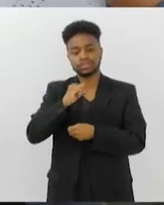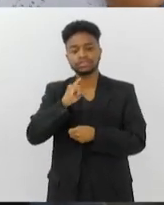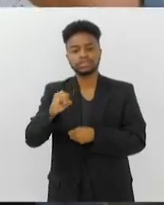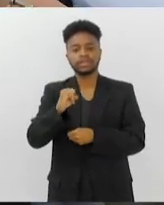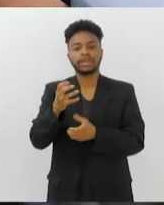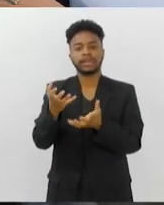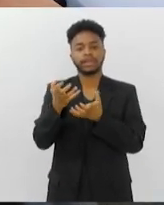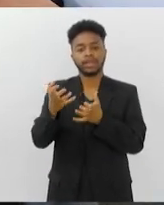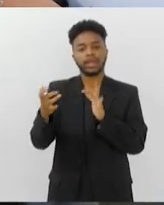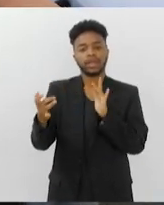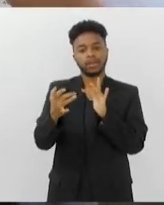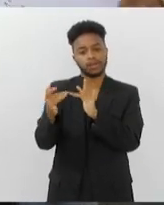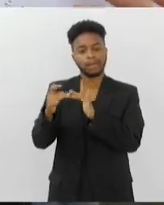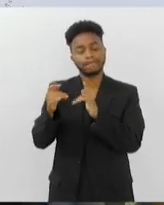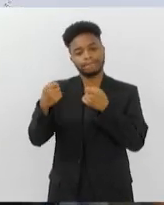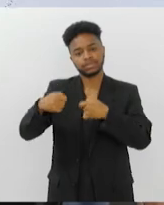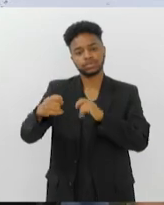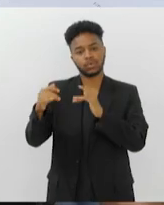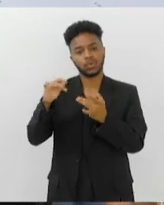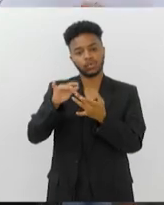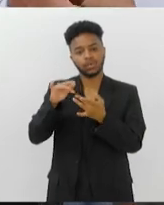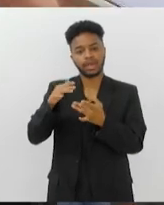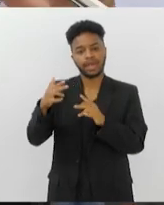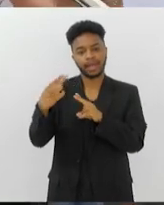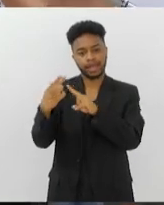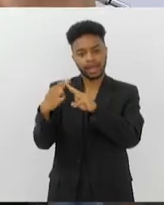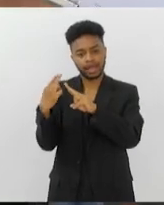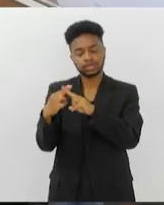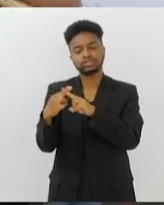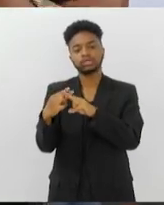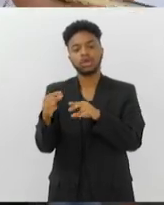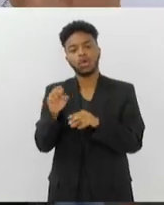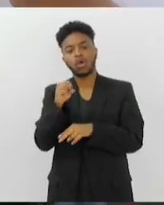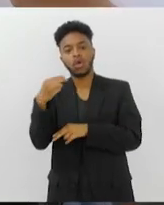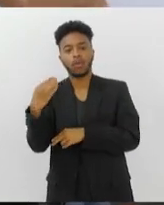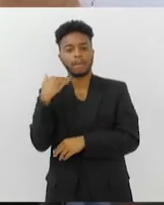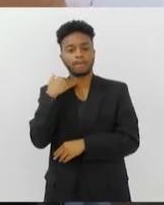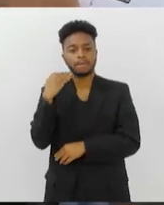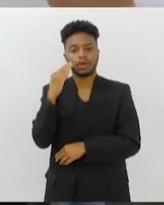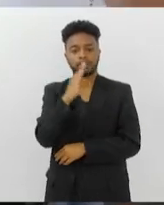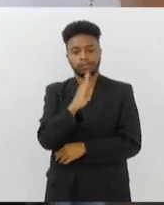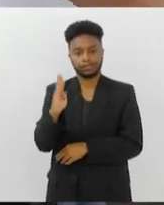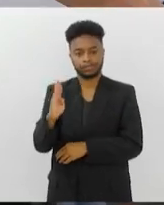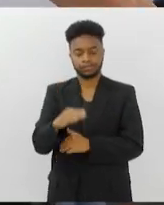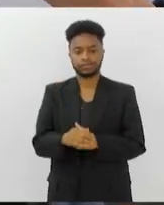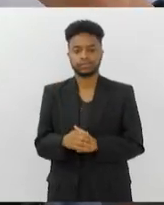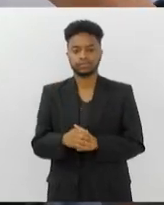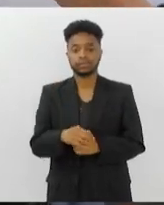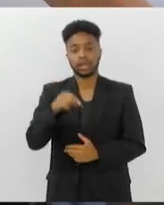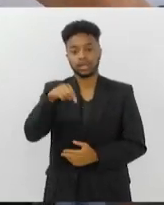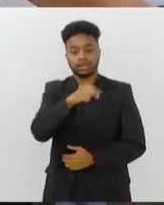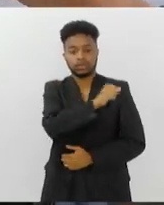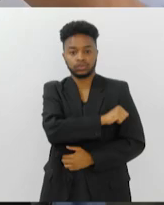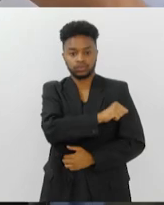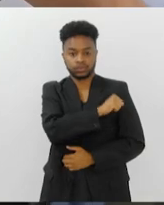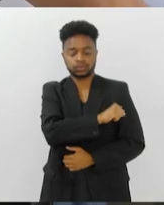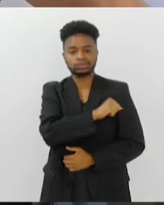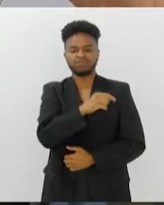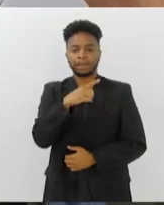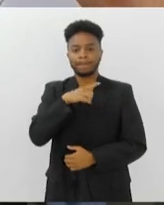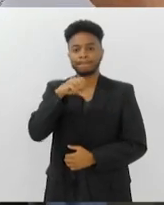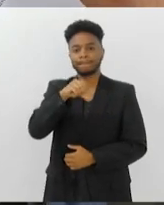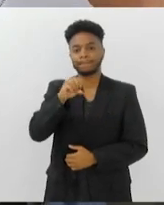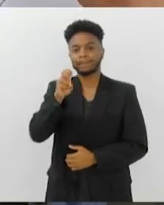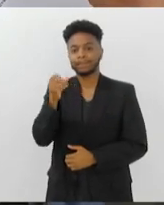Desenrola Fies, basta entrar em contato com a Caixa Econômica Federal ou com o Banco do Brasil. O estado do Rio de Janeiro contava com mais de